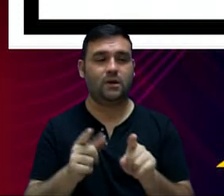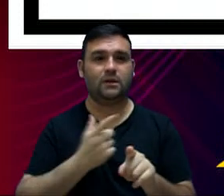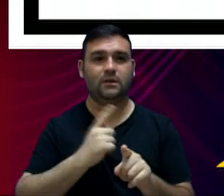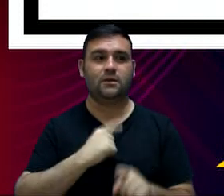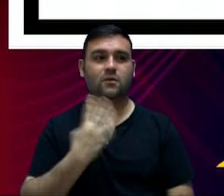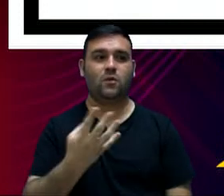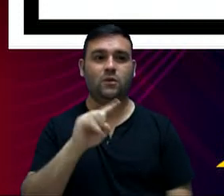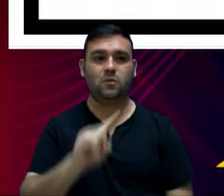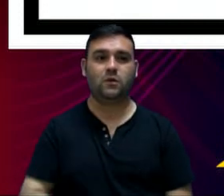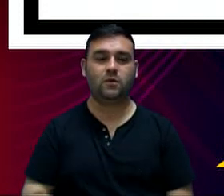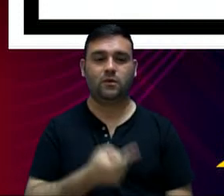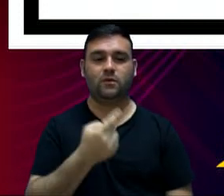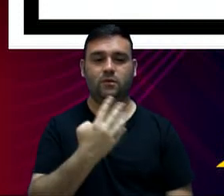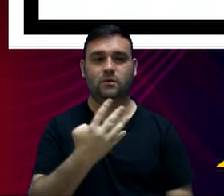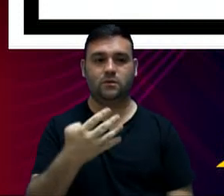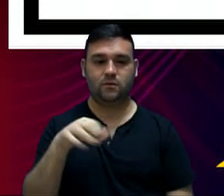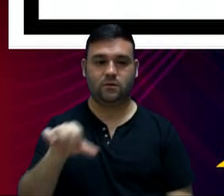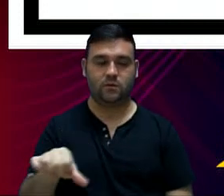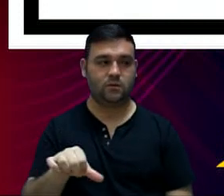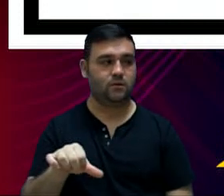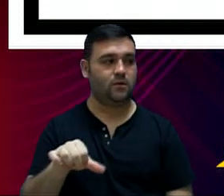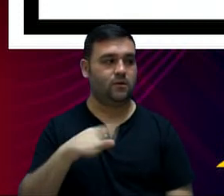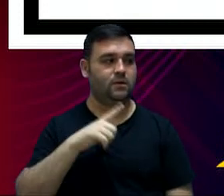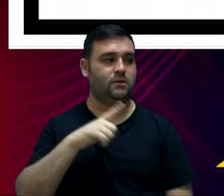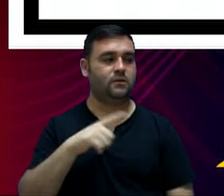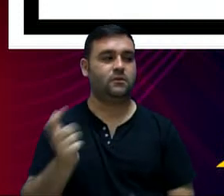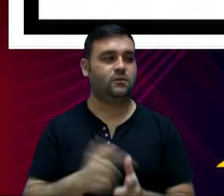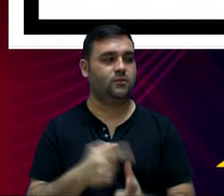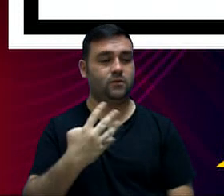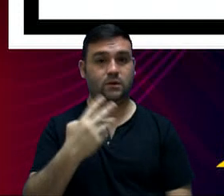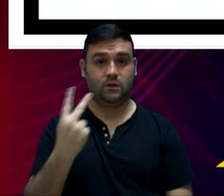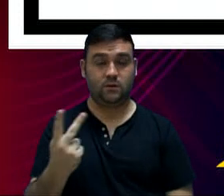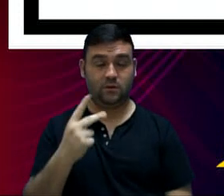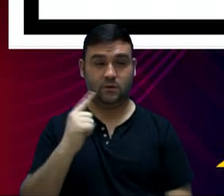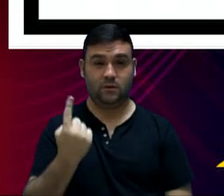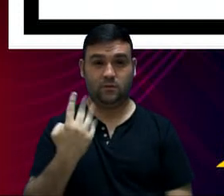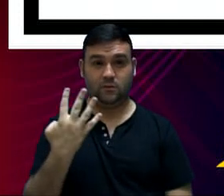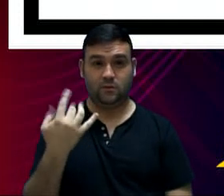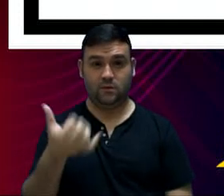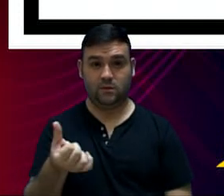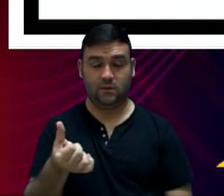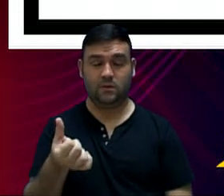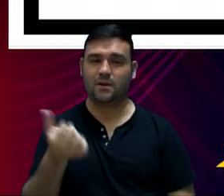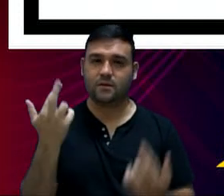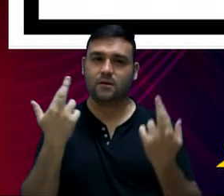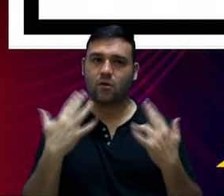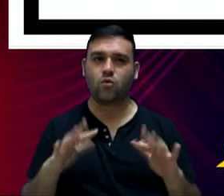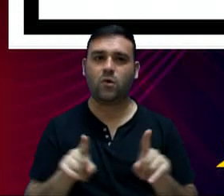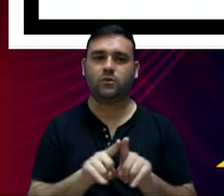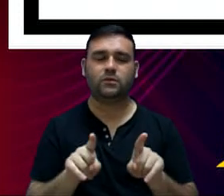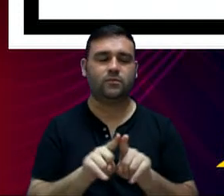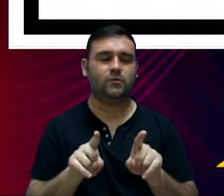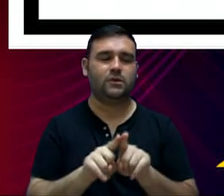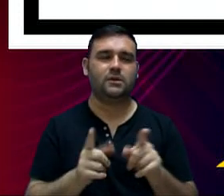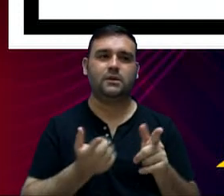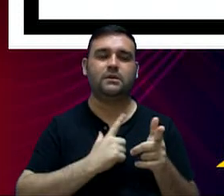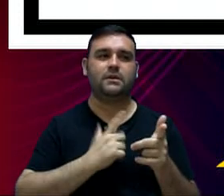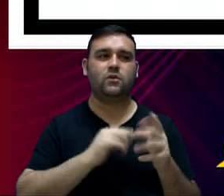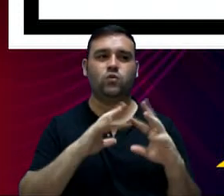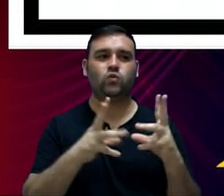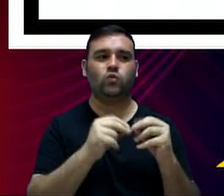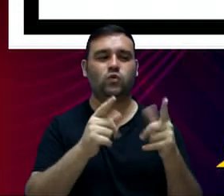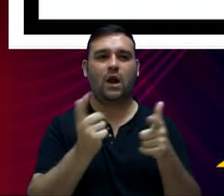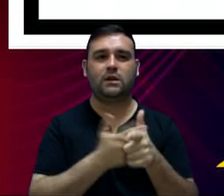,549 milhões, contra uma despesa de 4,246 milhões. Naturalmente, o que cobre essas